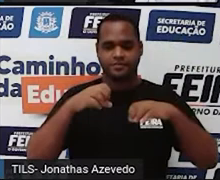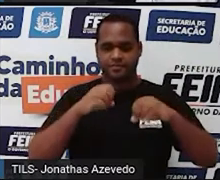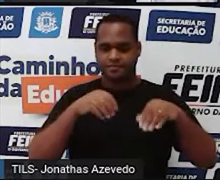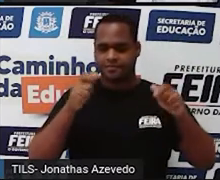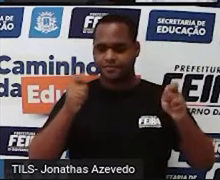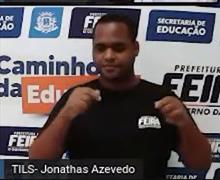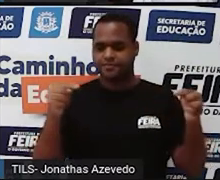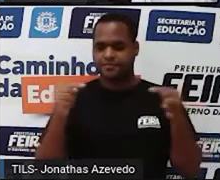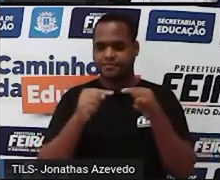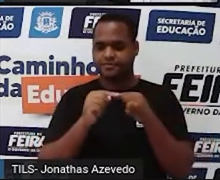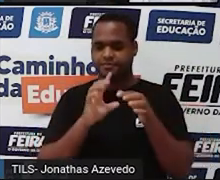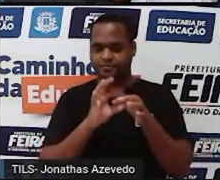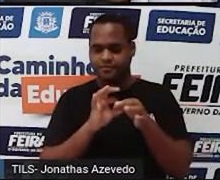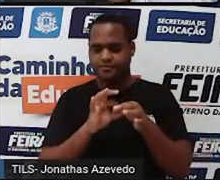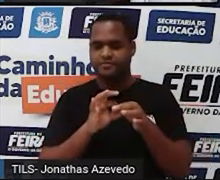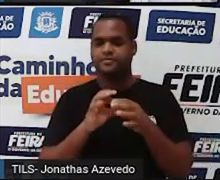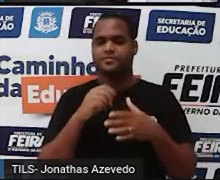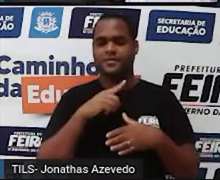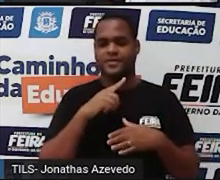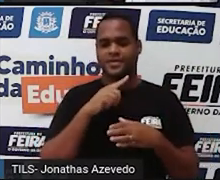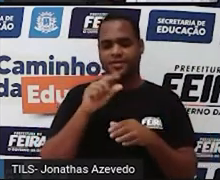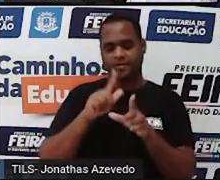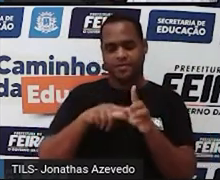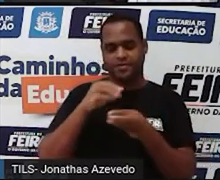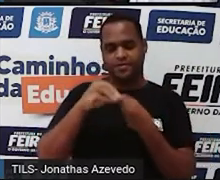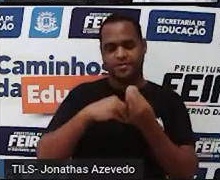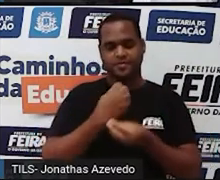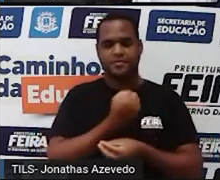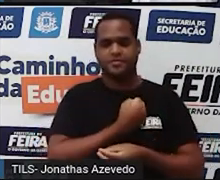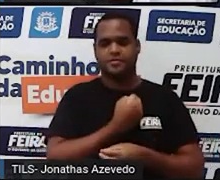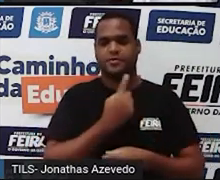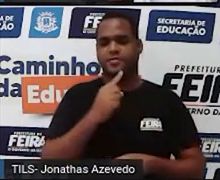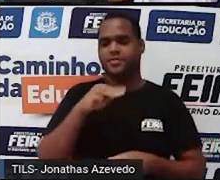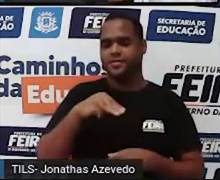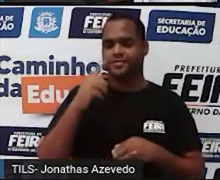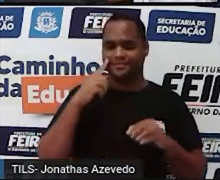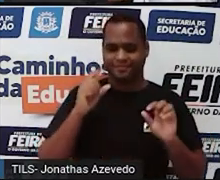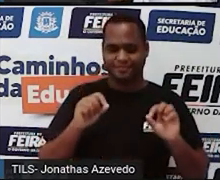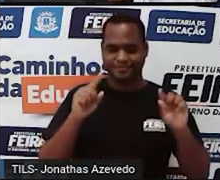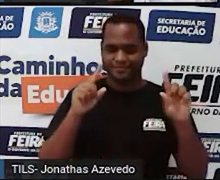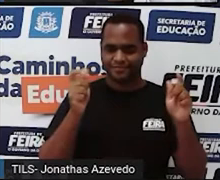e que tem a ver com o tema álgebra, beleza? Um minutinho contando.